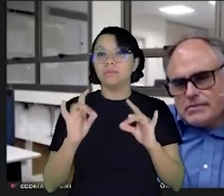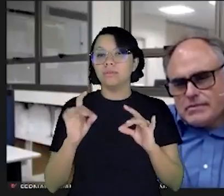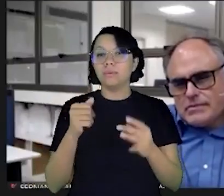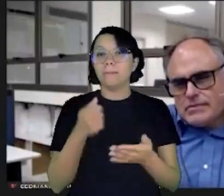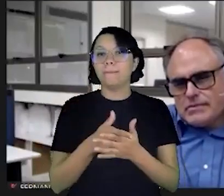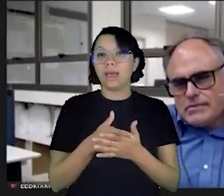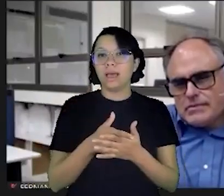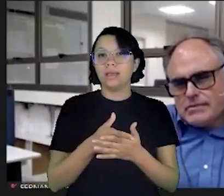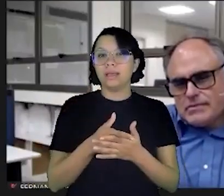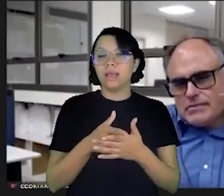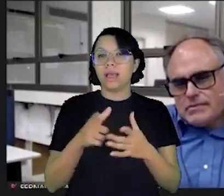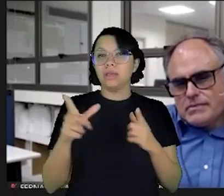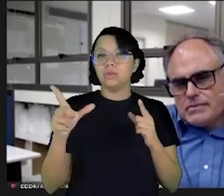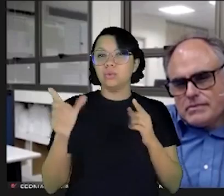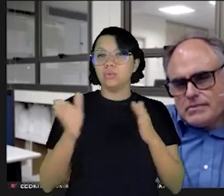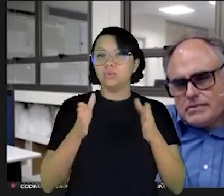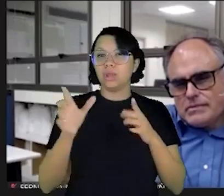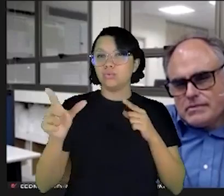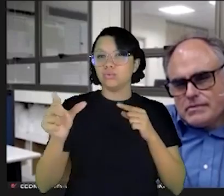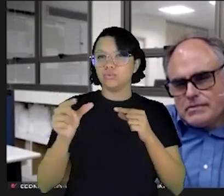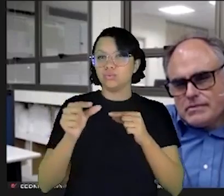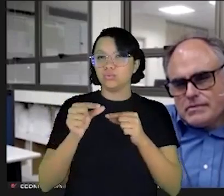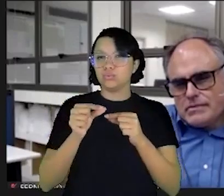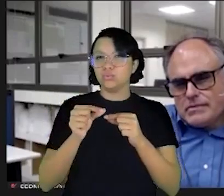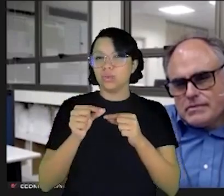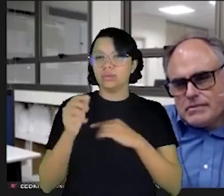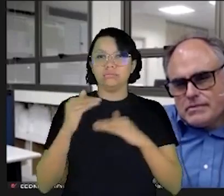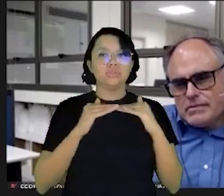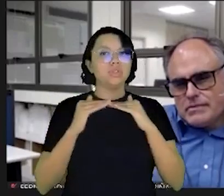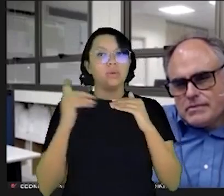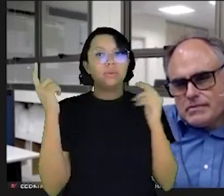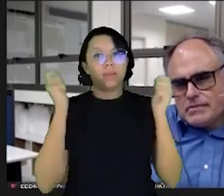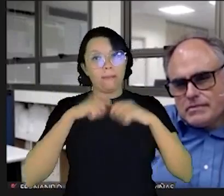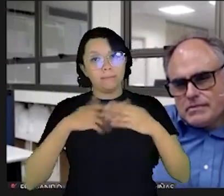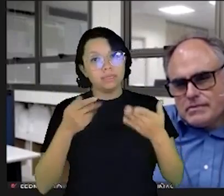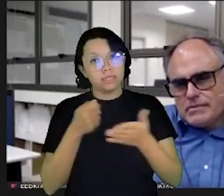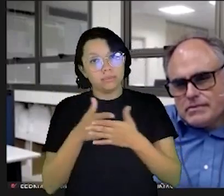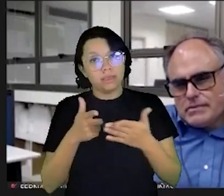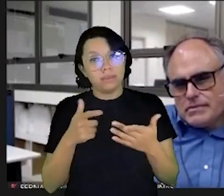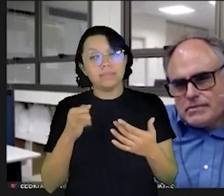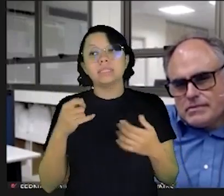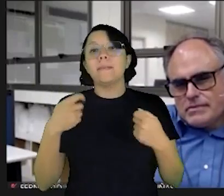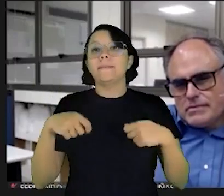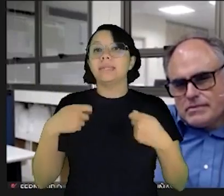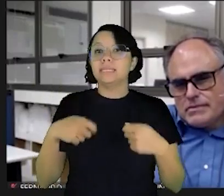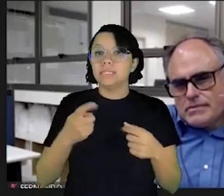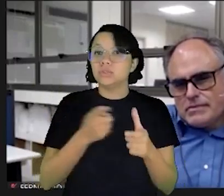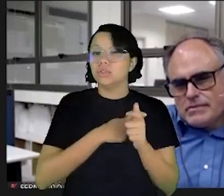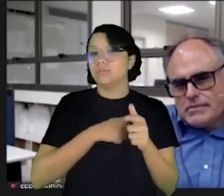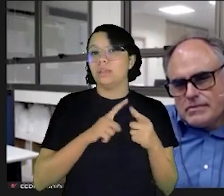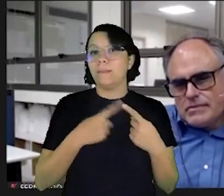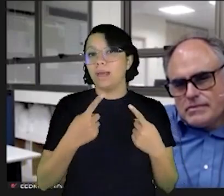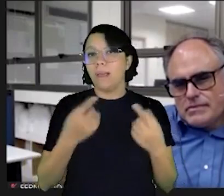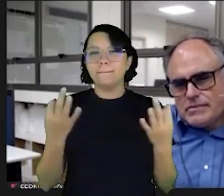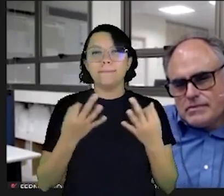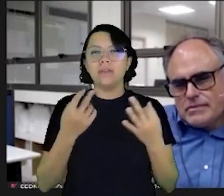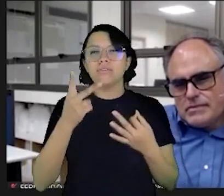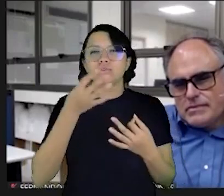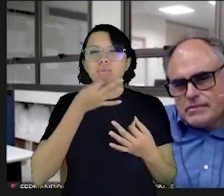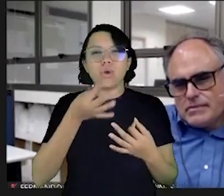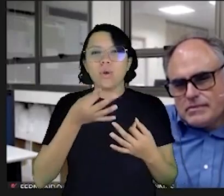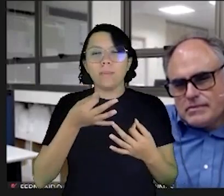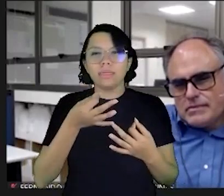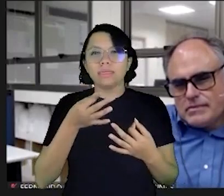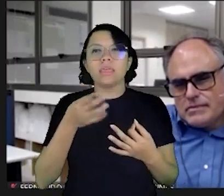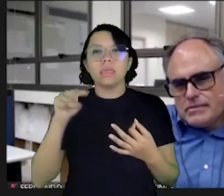as suas prestações sempre no prazo mais curto possível de acordo com sua capacidade de pagamento se for preciso endividar mas